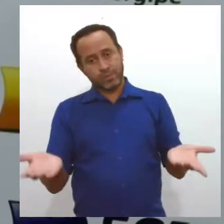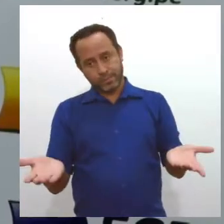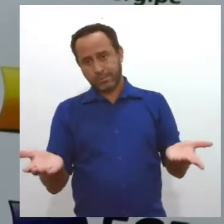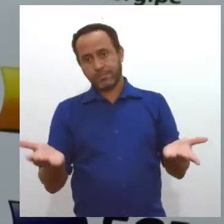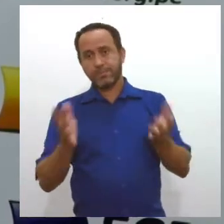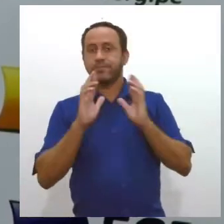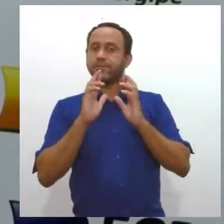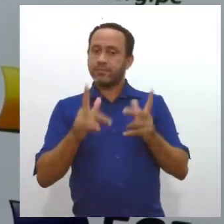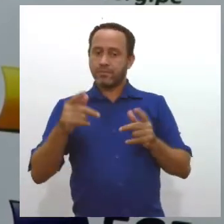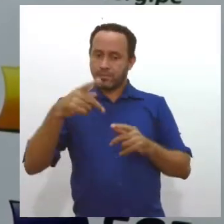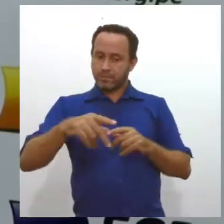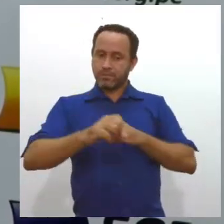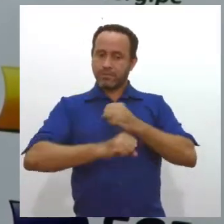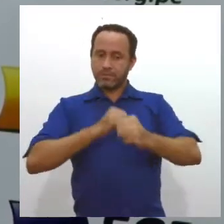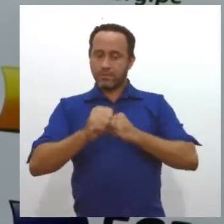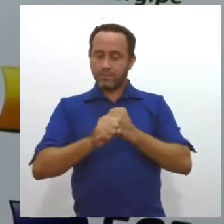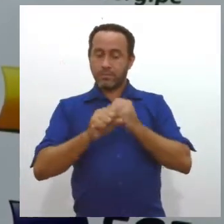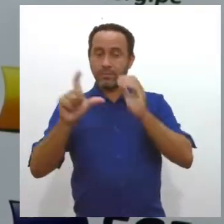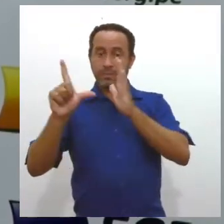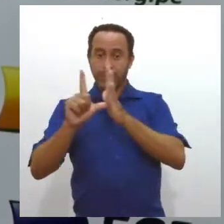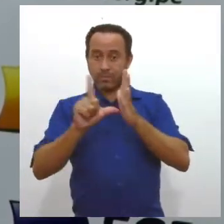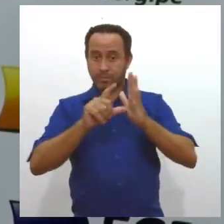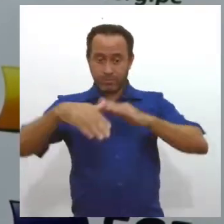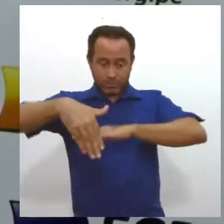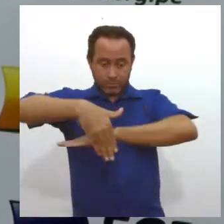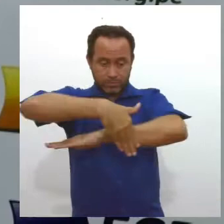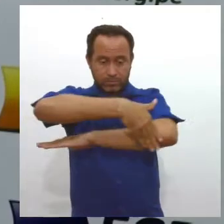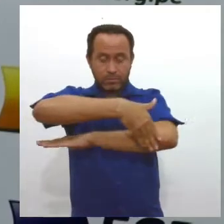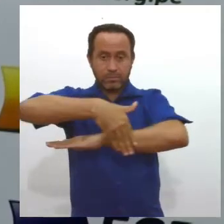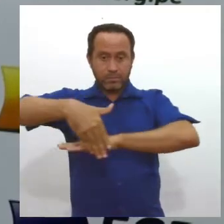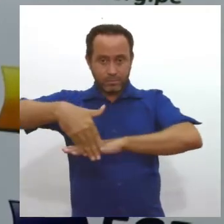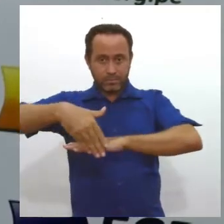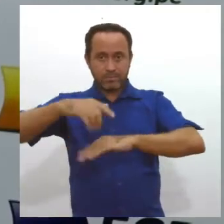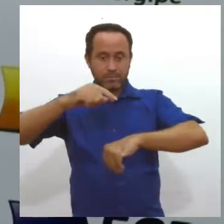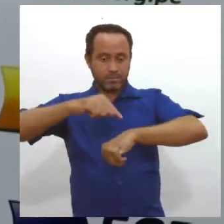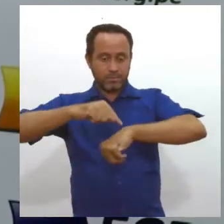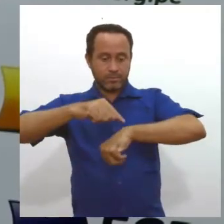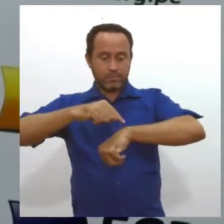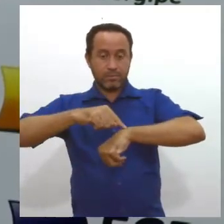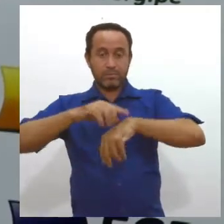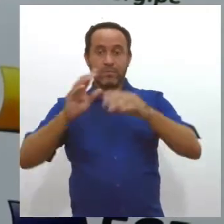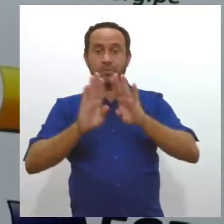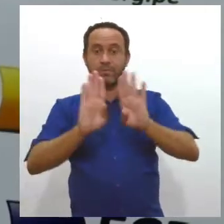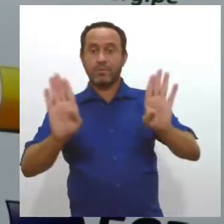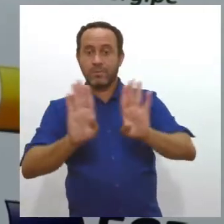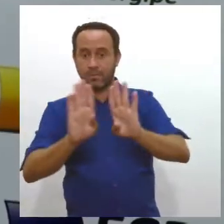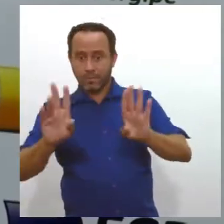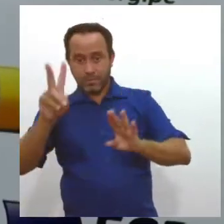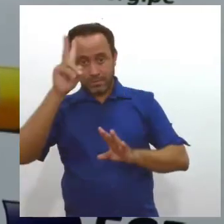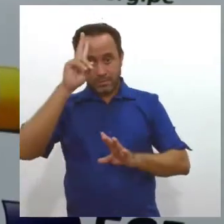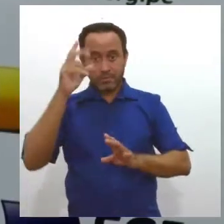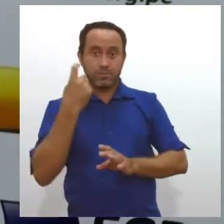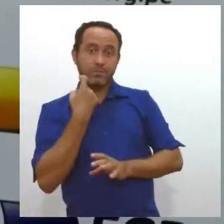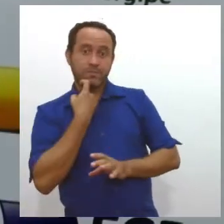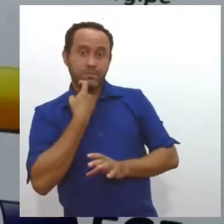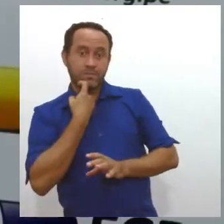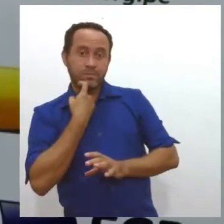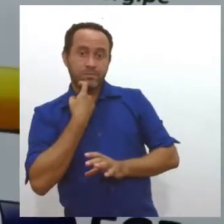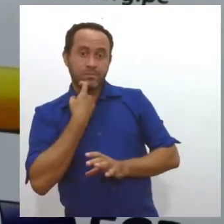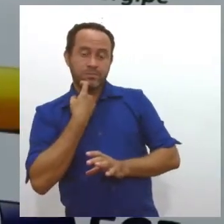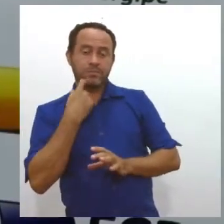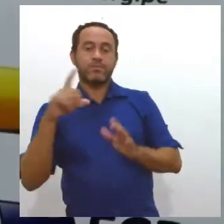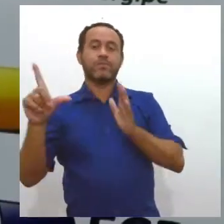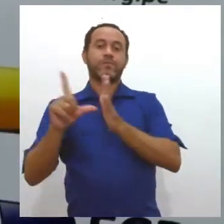Diferente desse ano, que as lojas de rua já têm o seu horário, a sua condição de abertura das segundas a sextas, e as